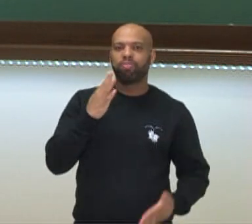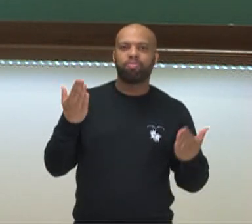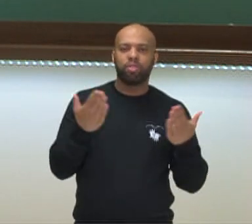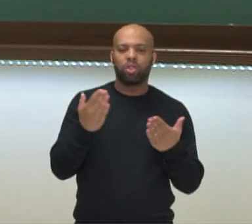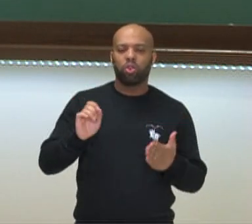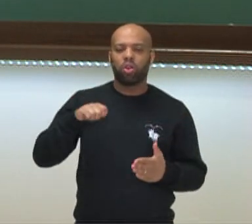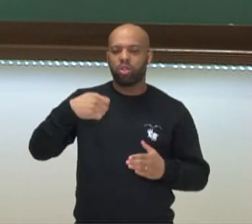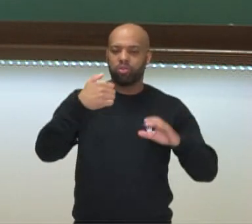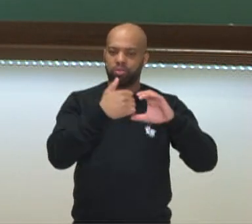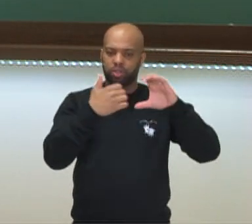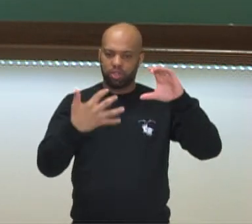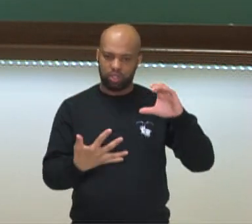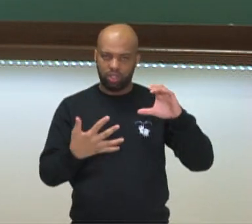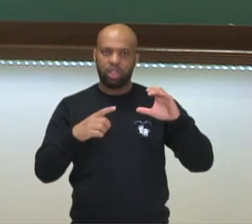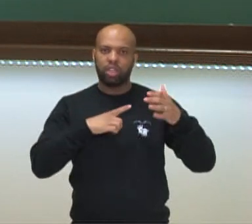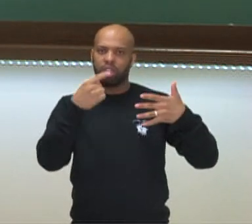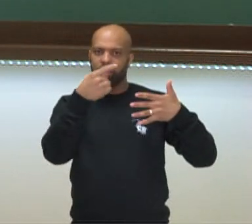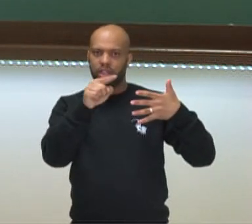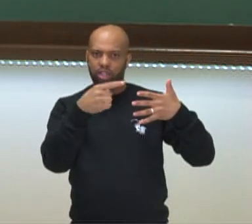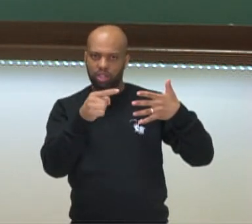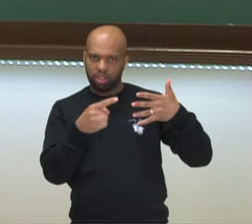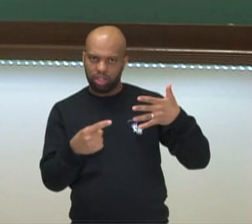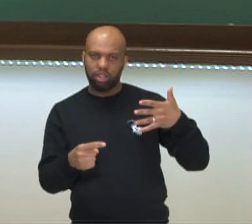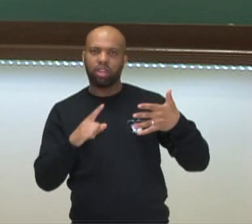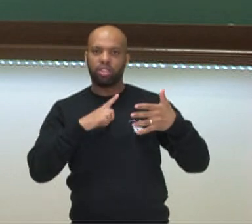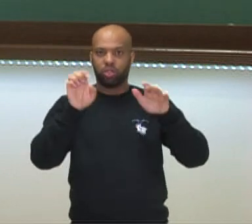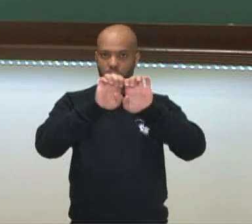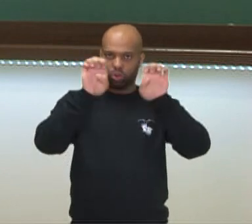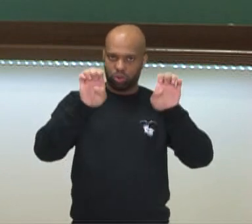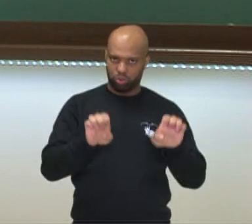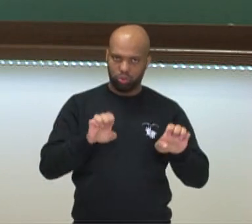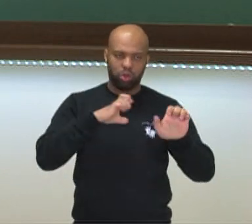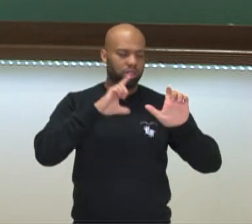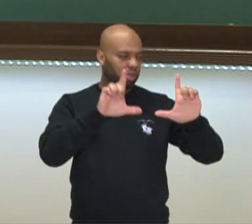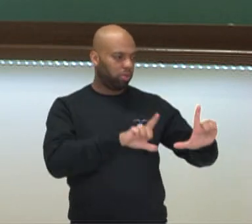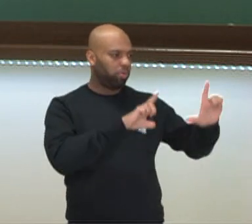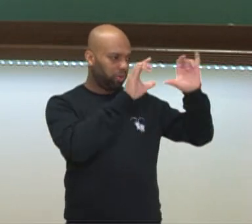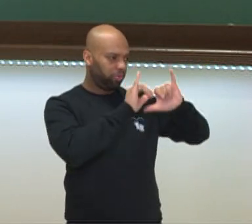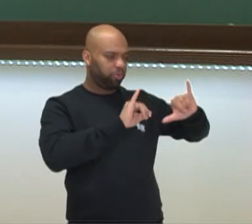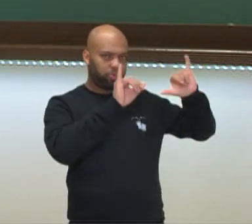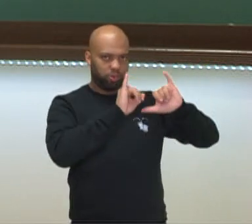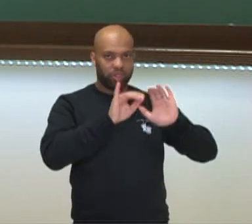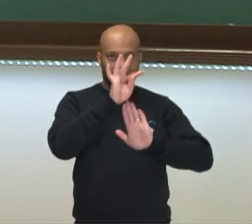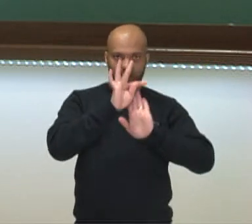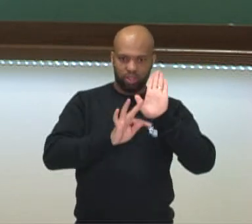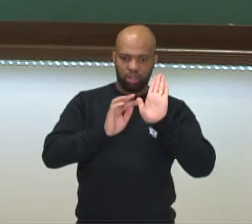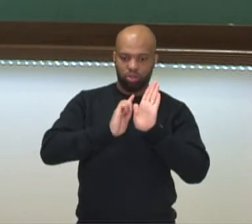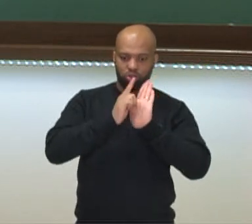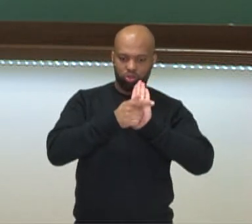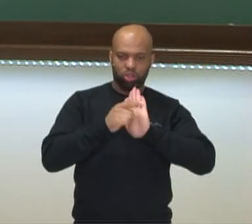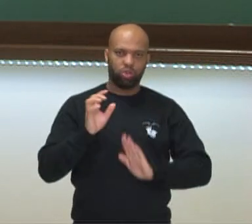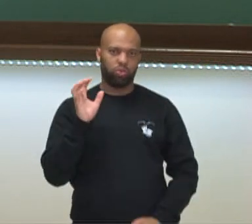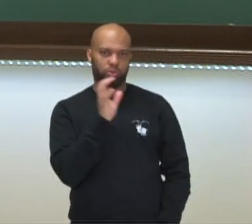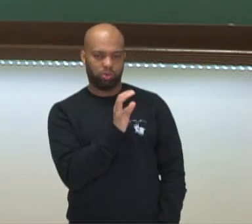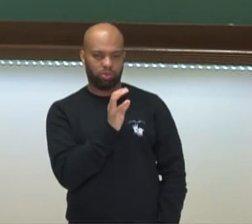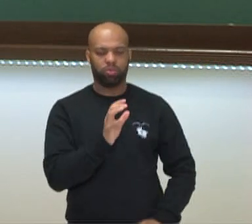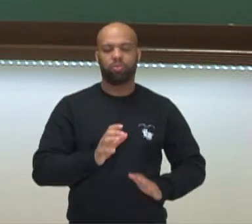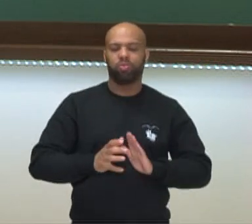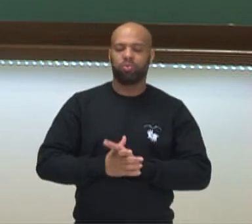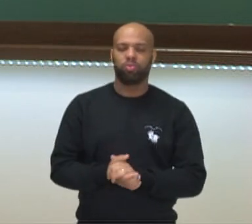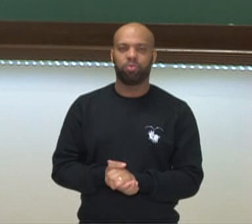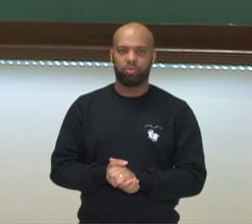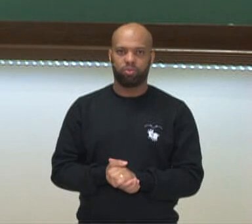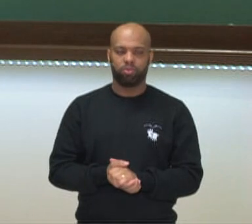sobre as características, os elementos composicionais que devem estar presentes em um texto que nós denominamos de